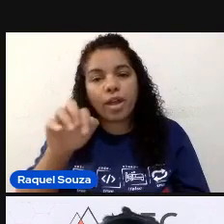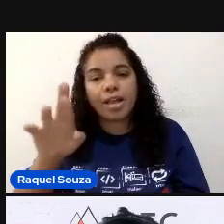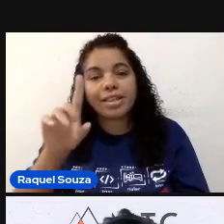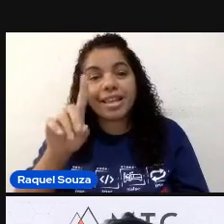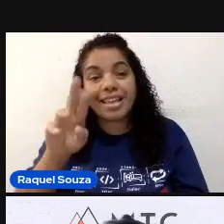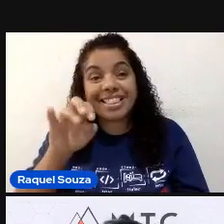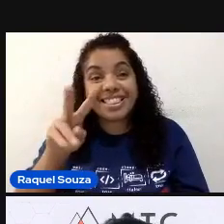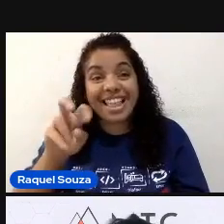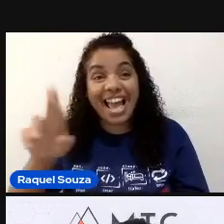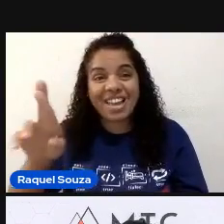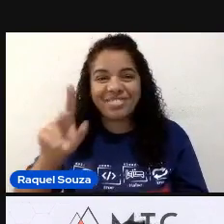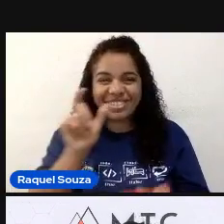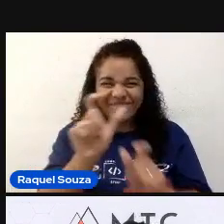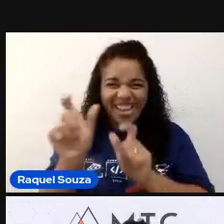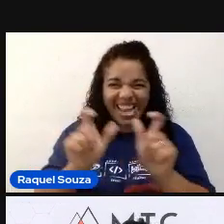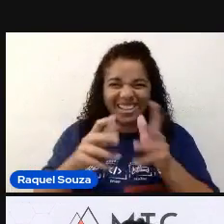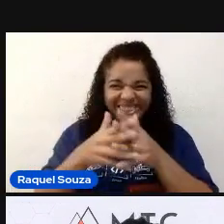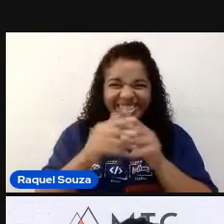palavras aí complicadas.